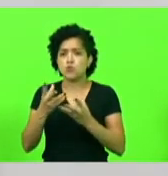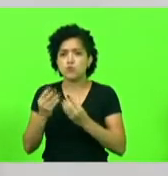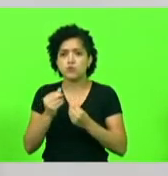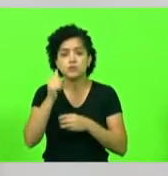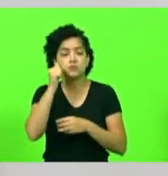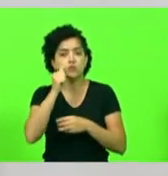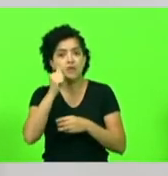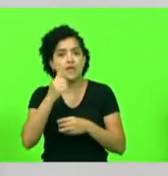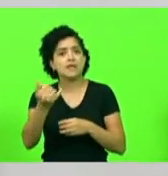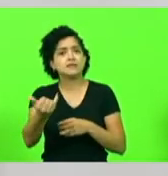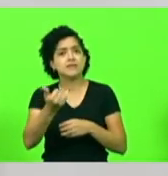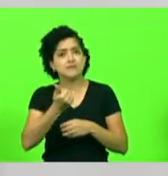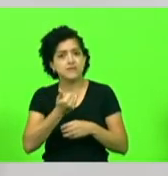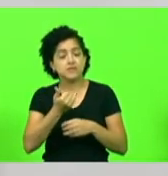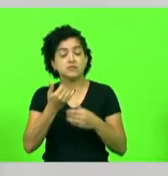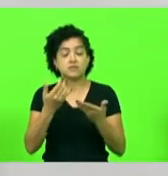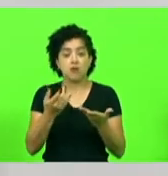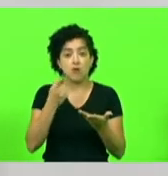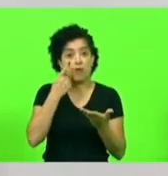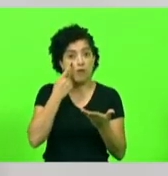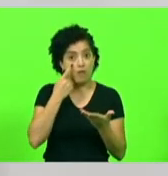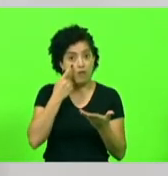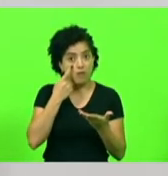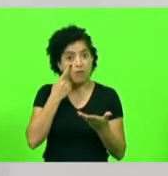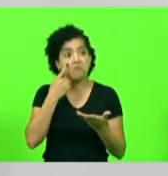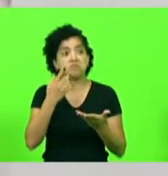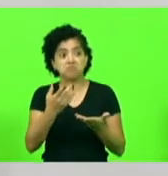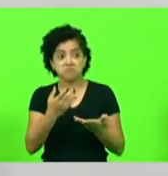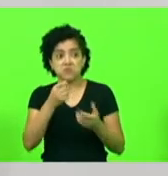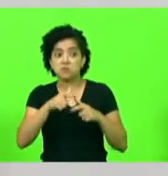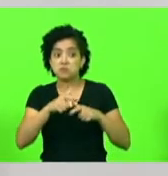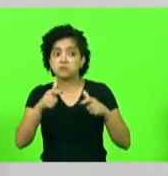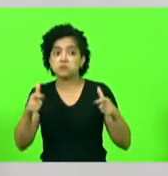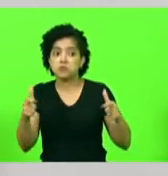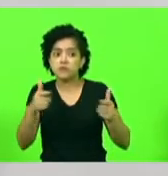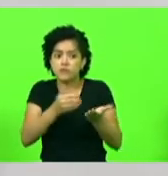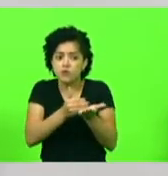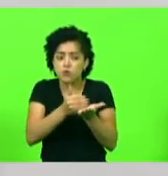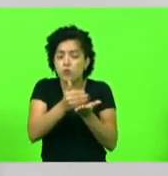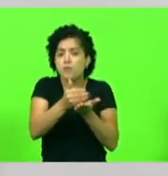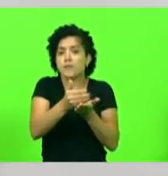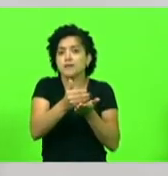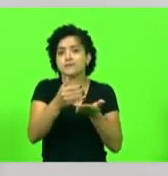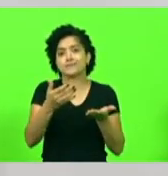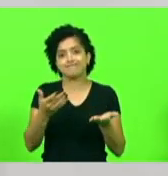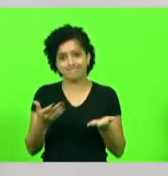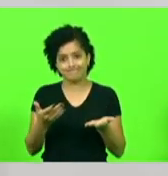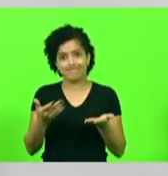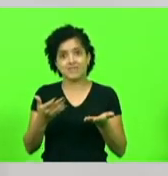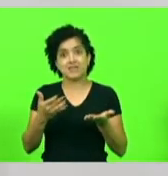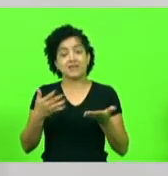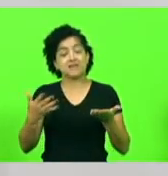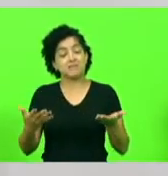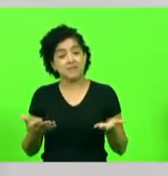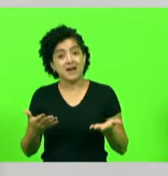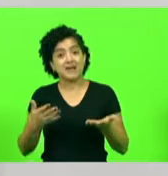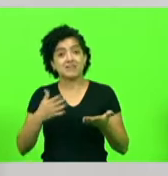relatar, olha, deputada, você teve sorte, foi no começo, mas eu fui mais grave,